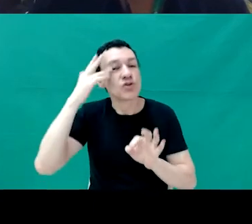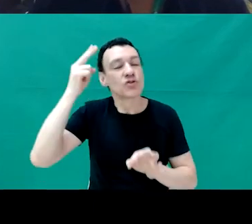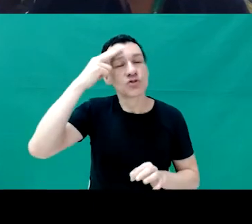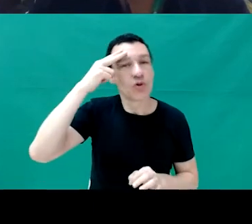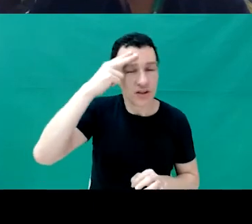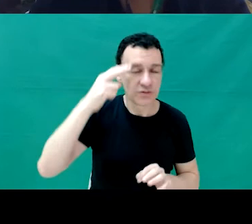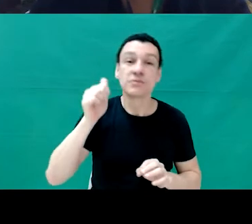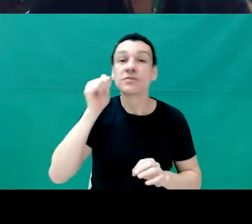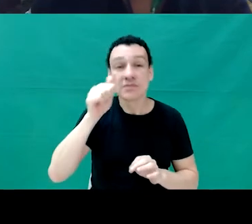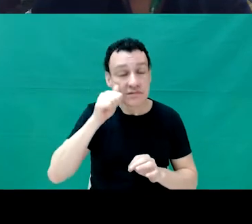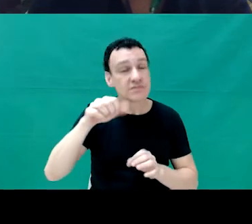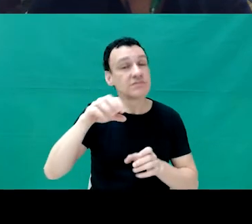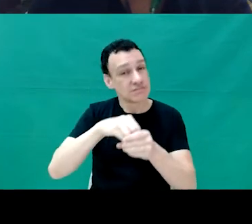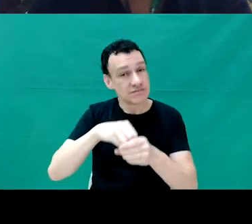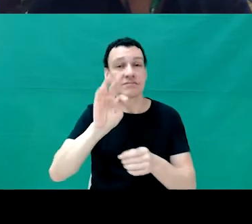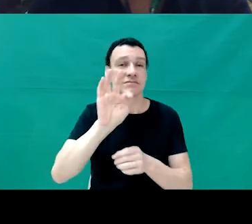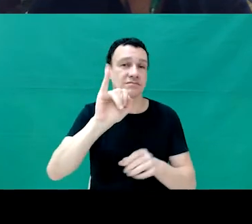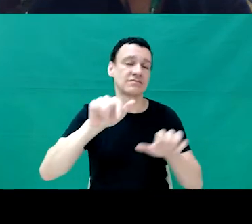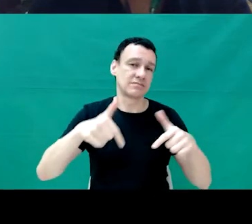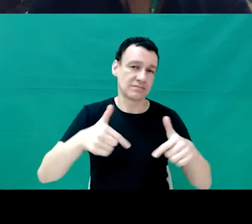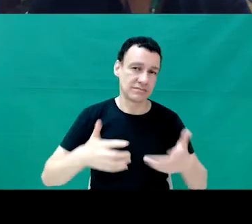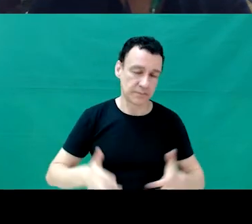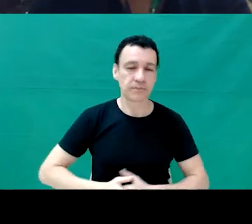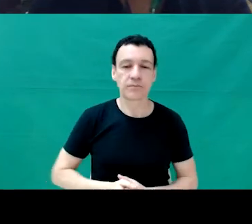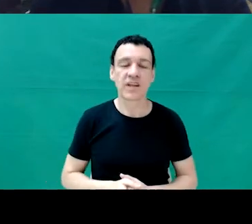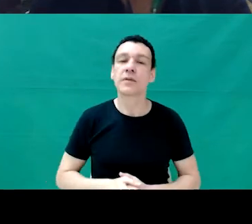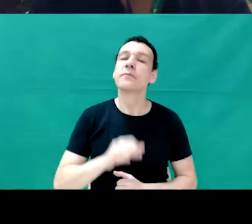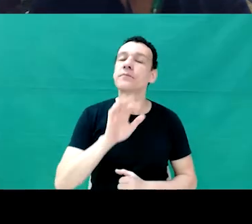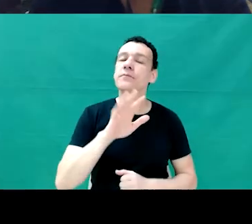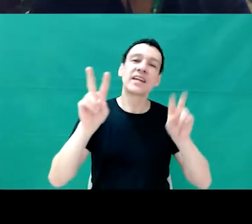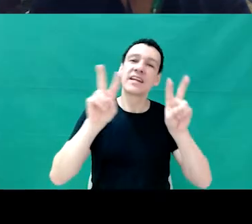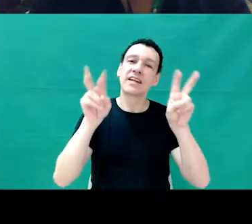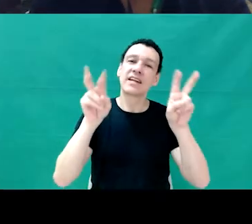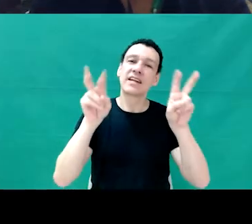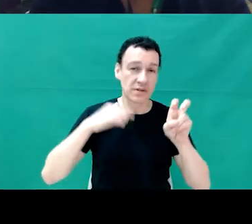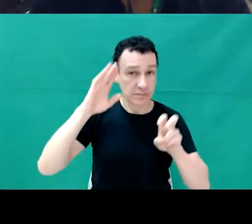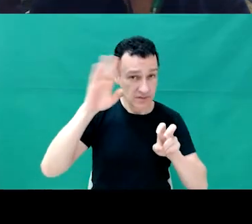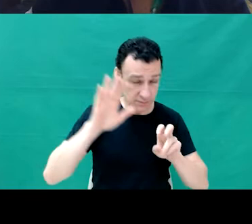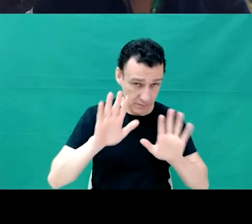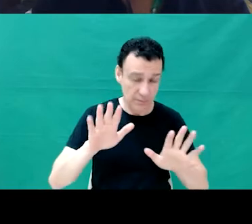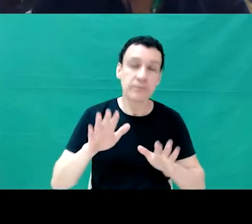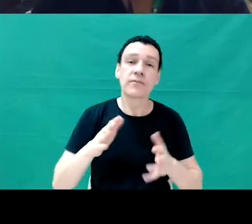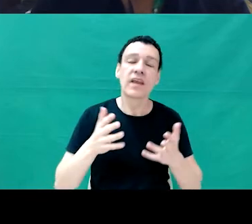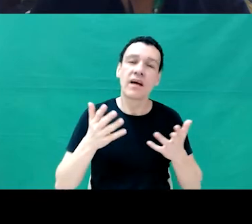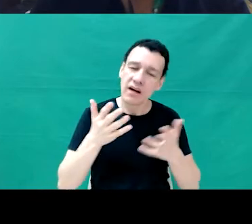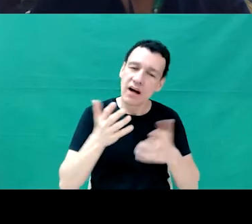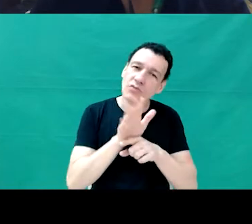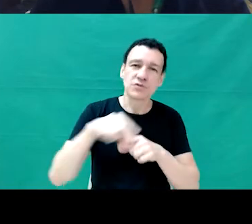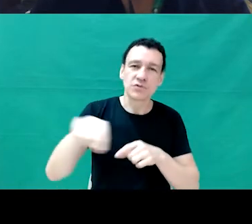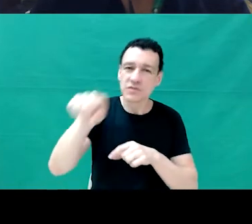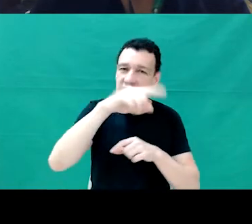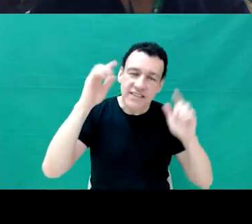Mulheres na TI. Mas o meu intuito principal é trazer para a gente uma reflexão